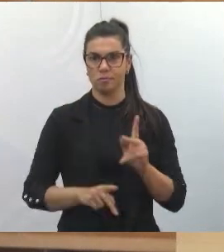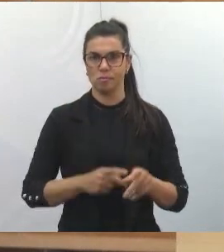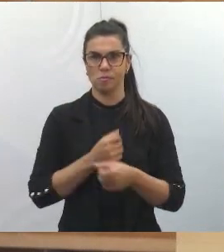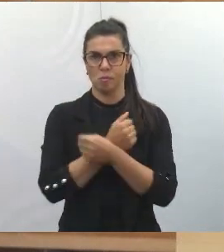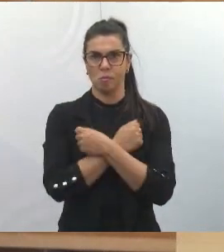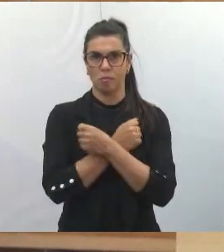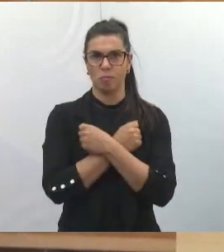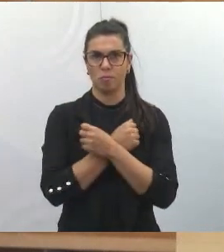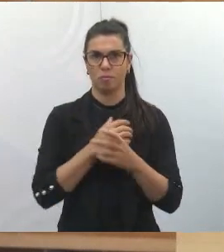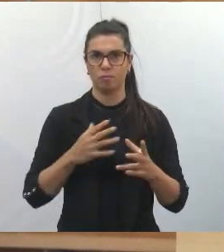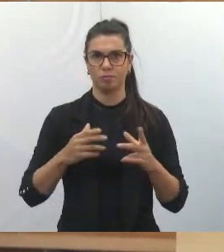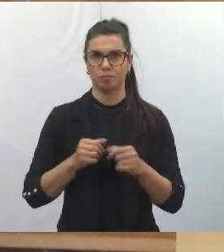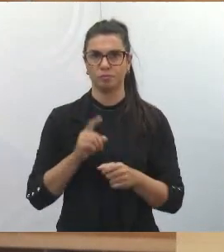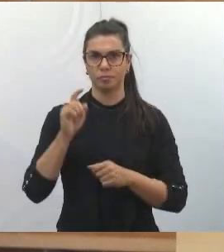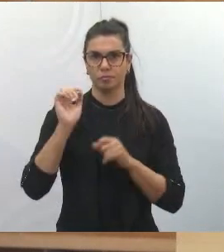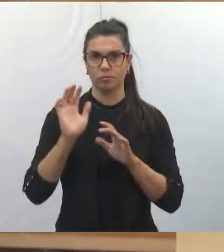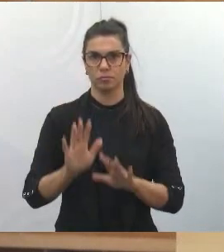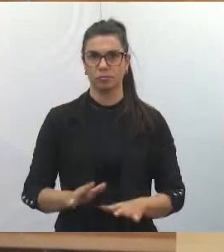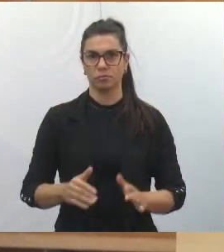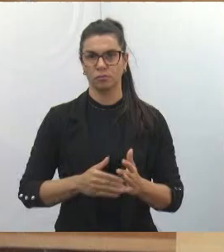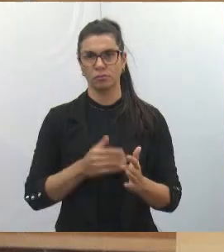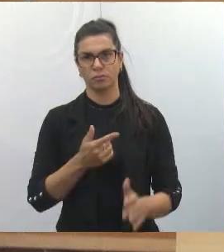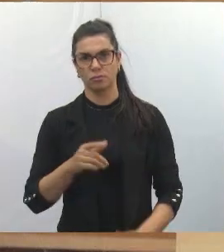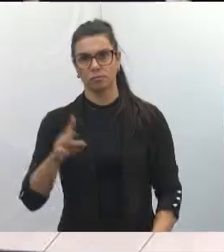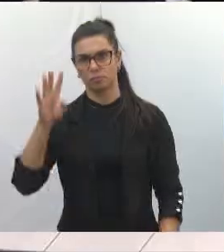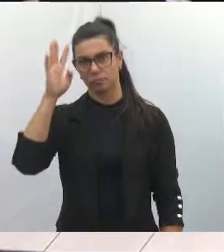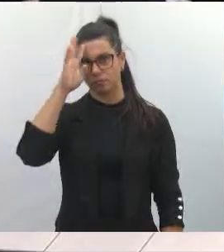abraço a todos, fiquem com Deus e até semana que vem.